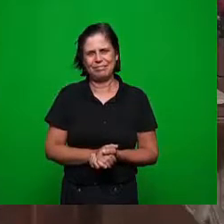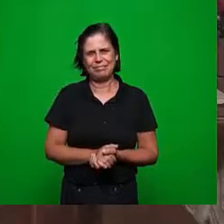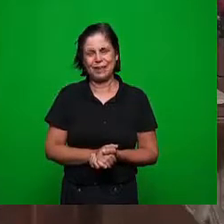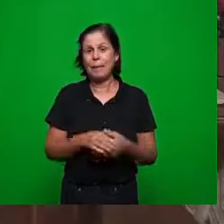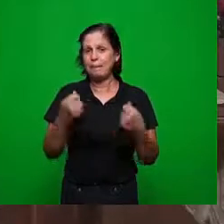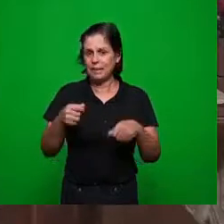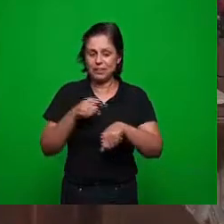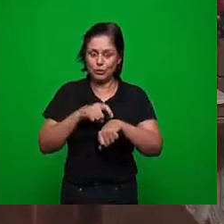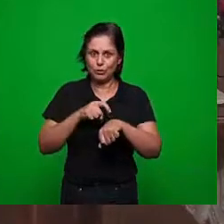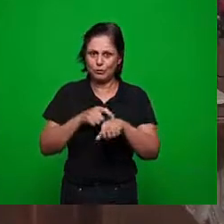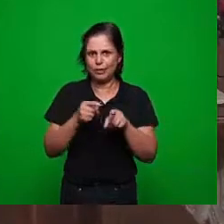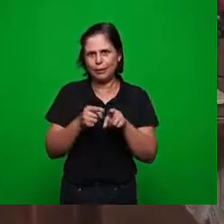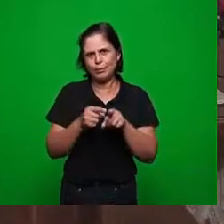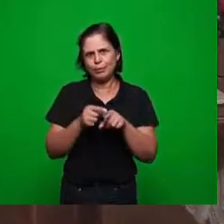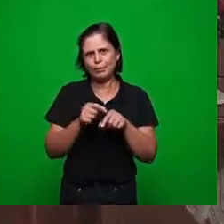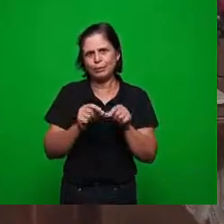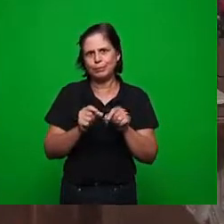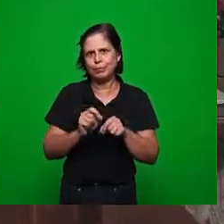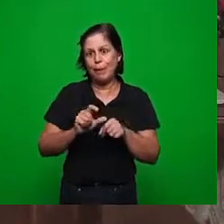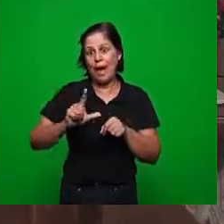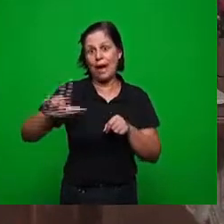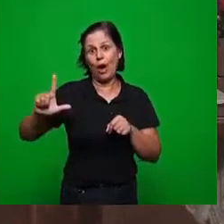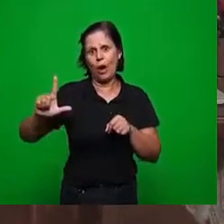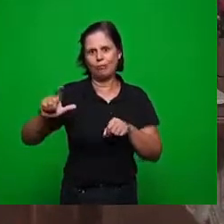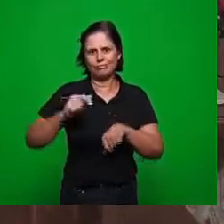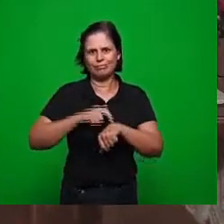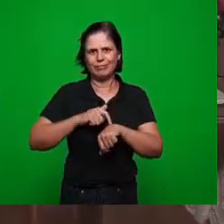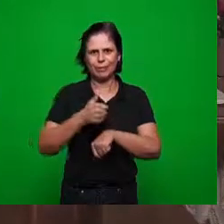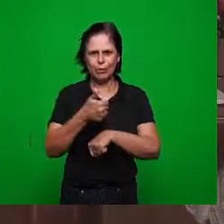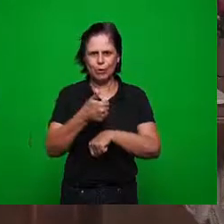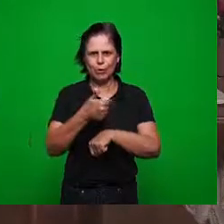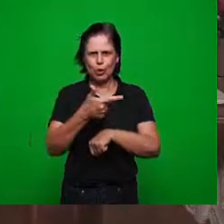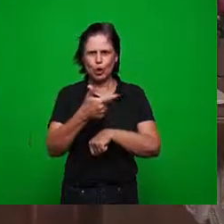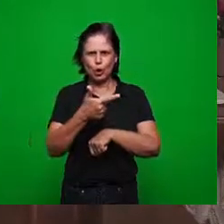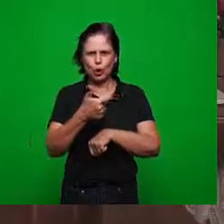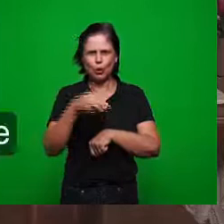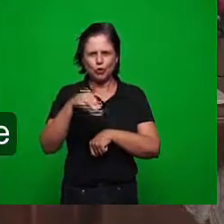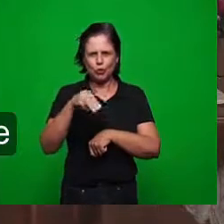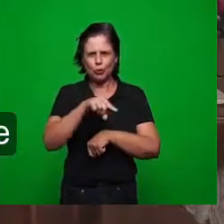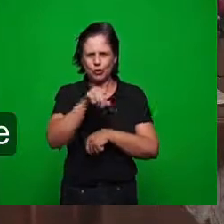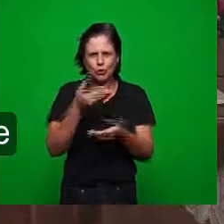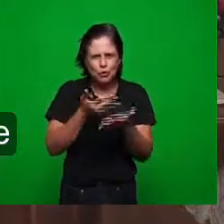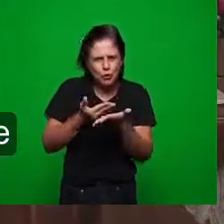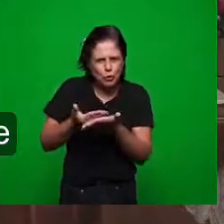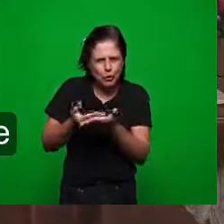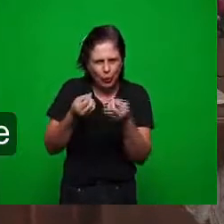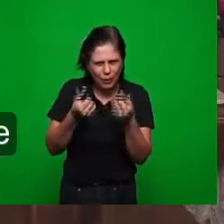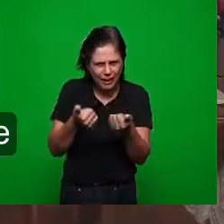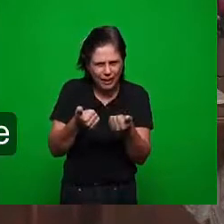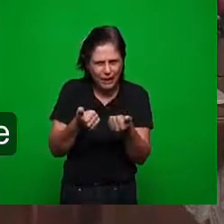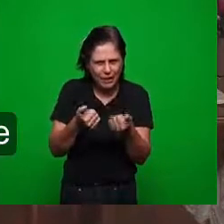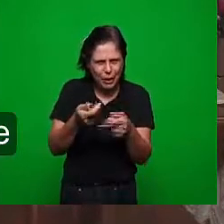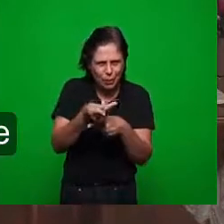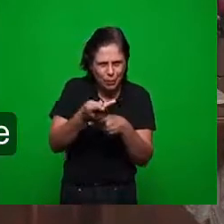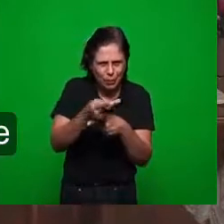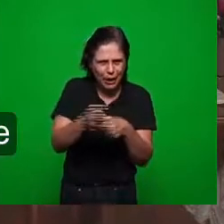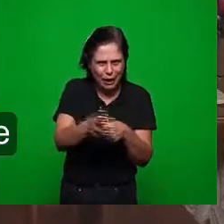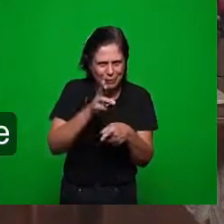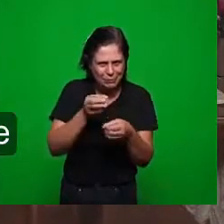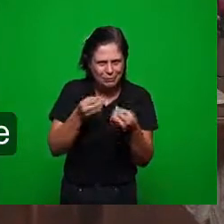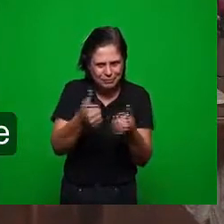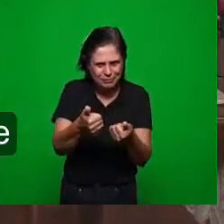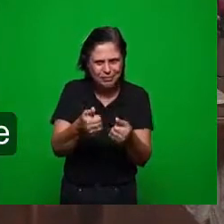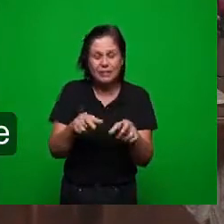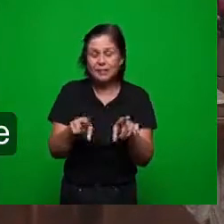um tempo maior dos irmãos e nós vamos dar 12 minutos para os irmãos trabalharem no assunto e também